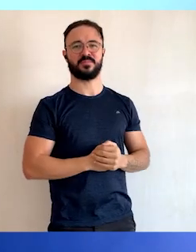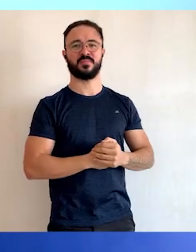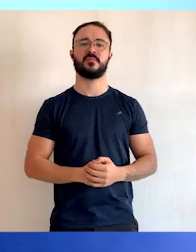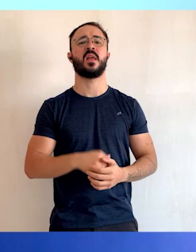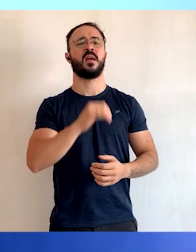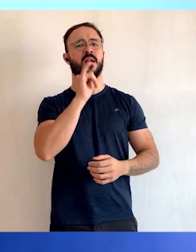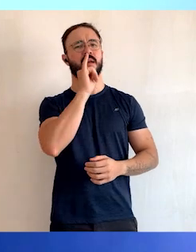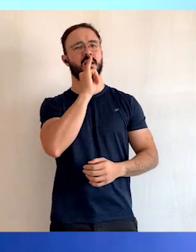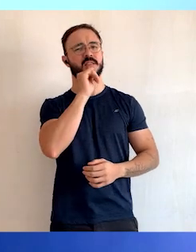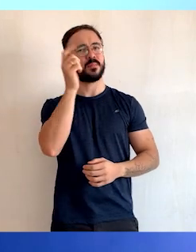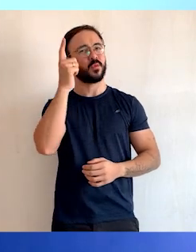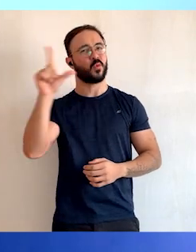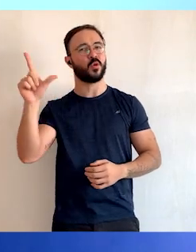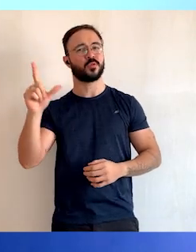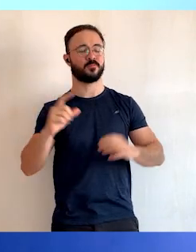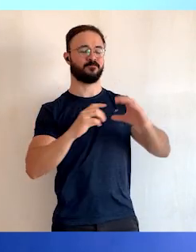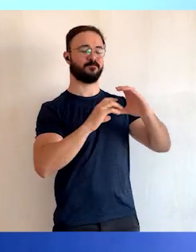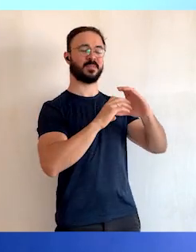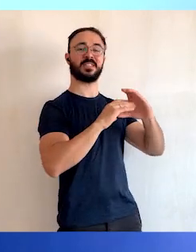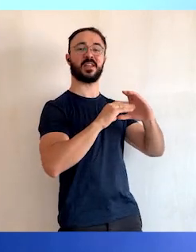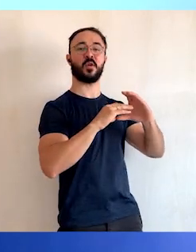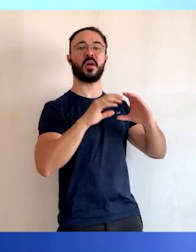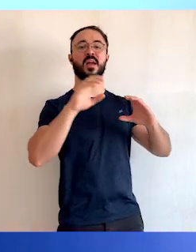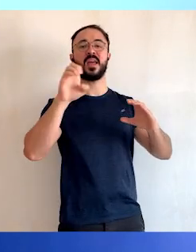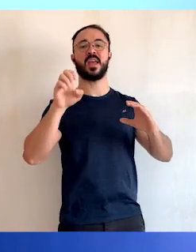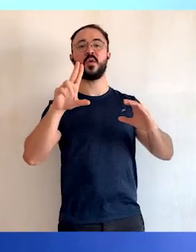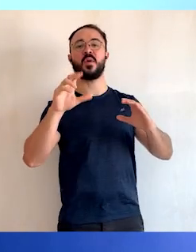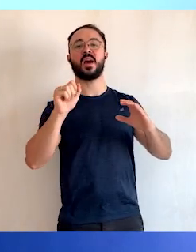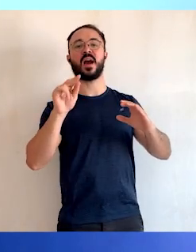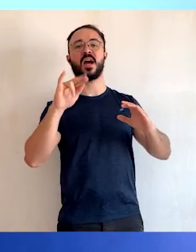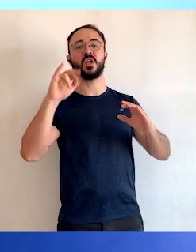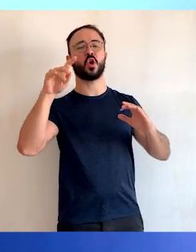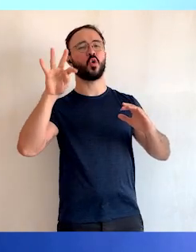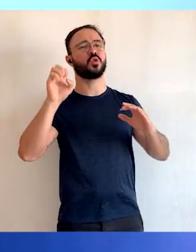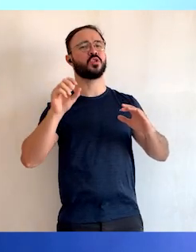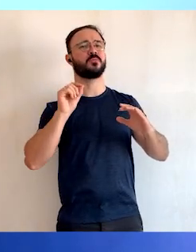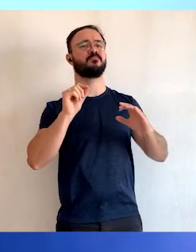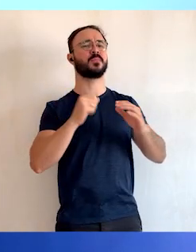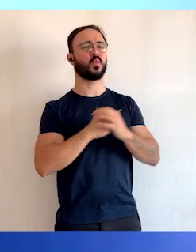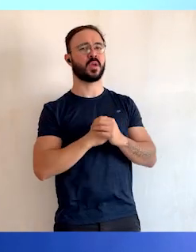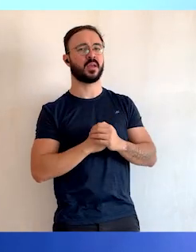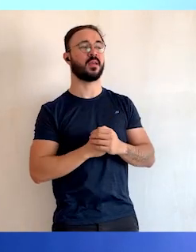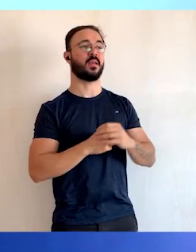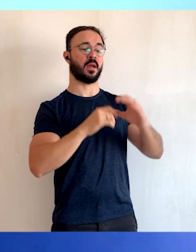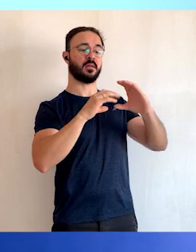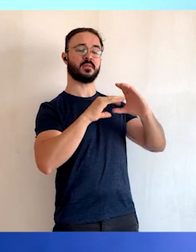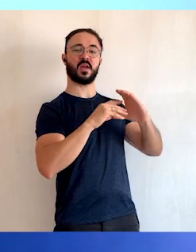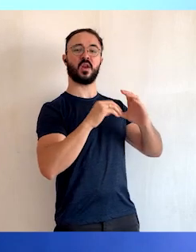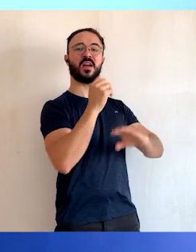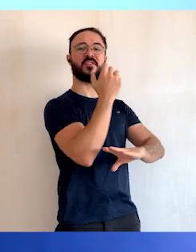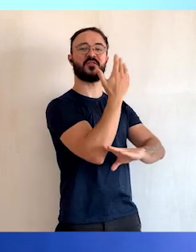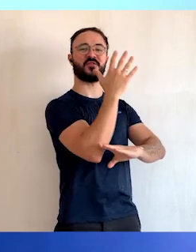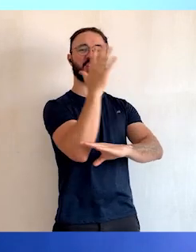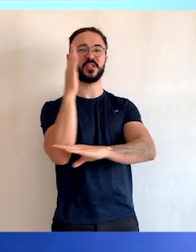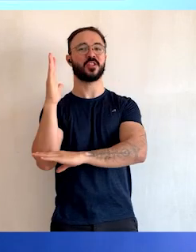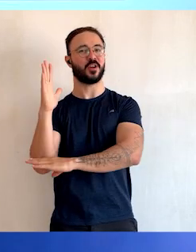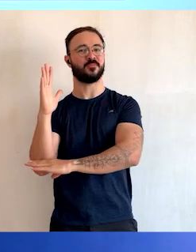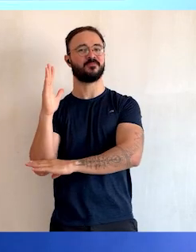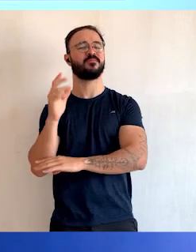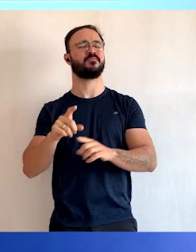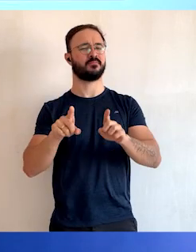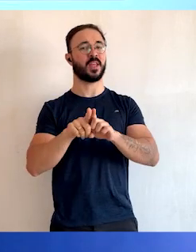eucarionte, nós também temos as células das plantas, as células vegetais. Elas